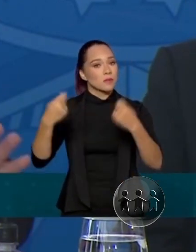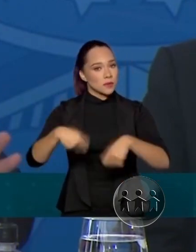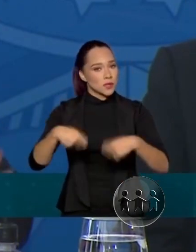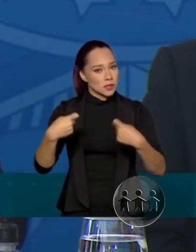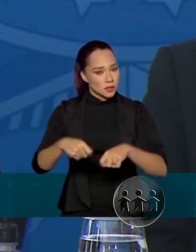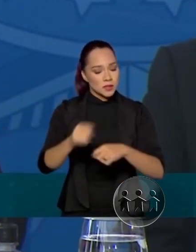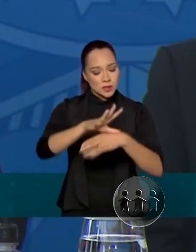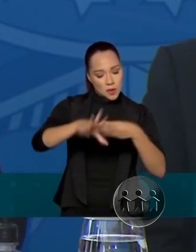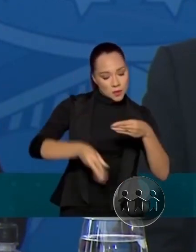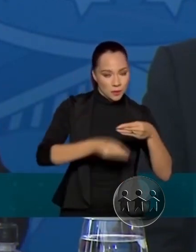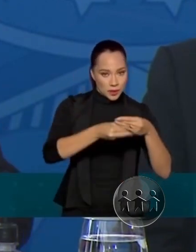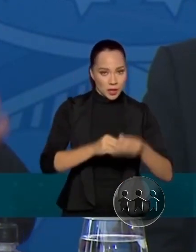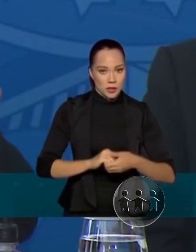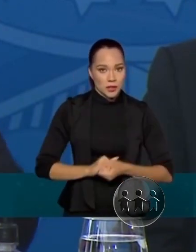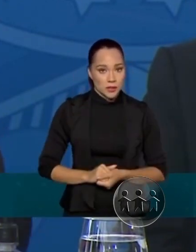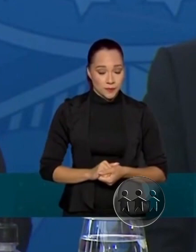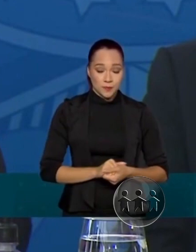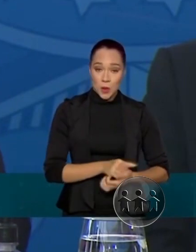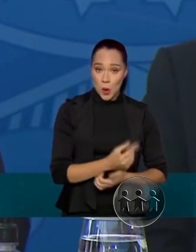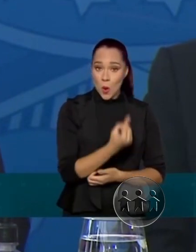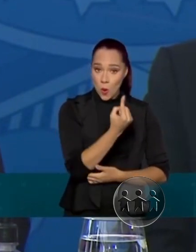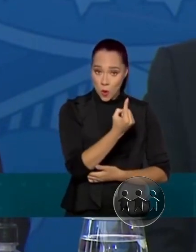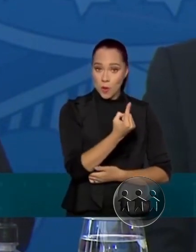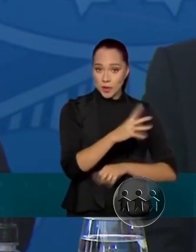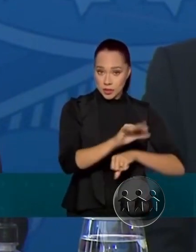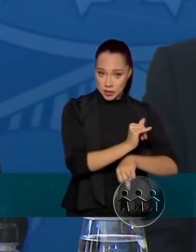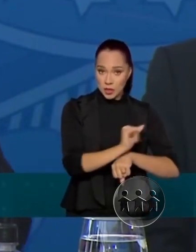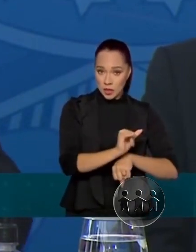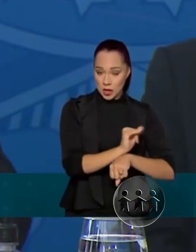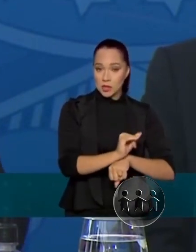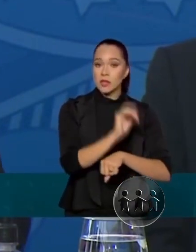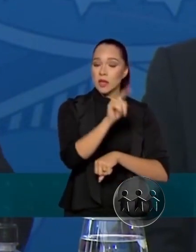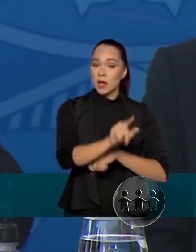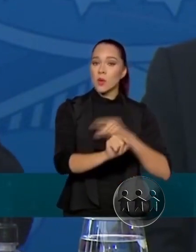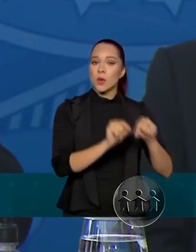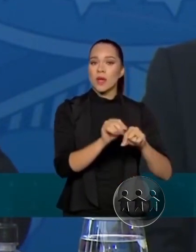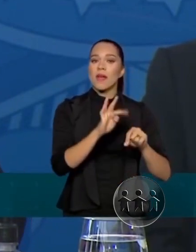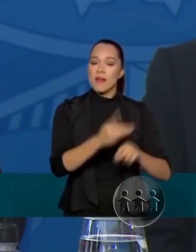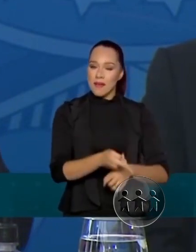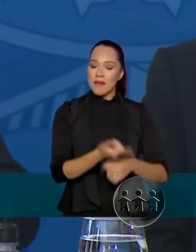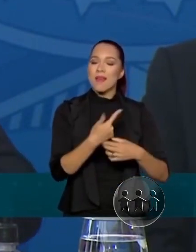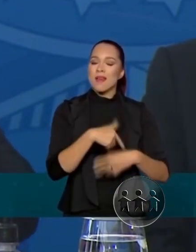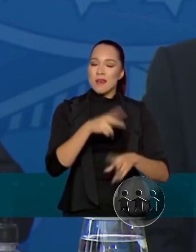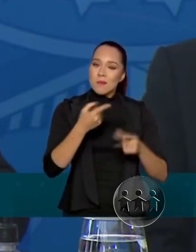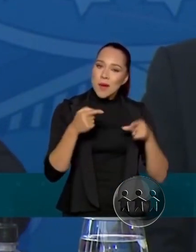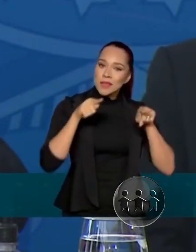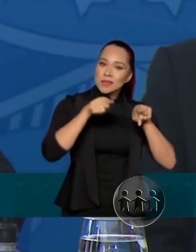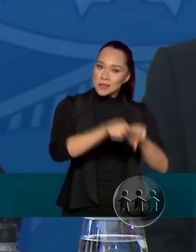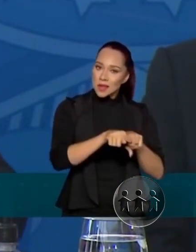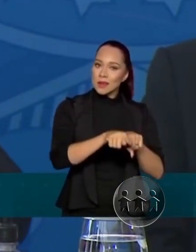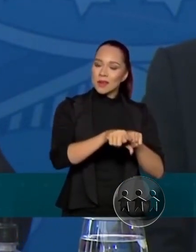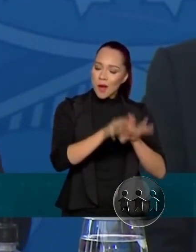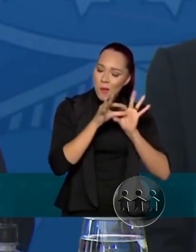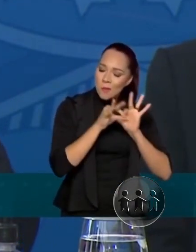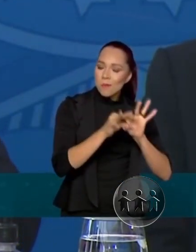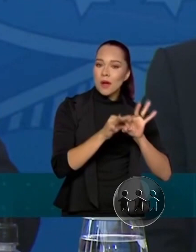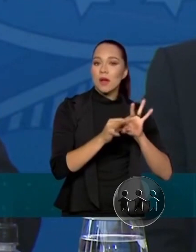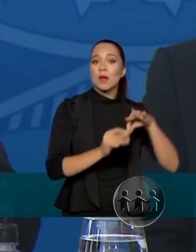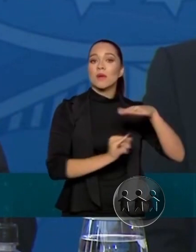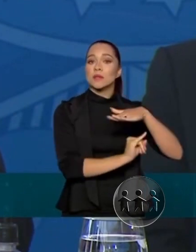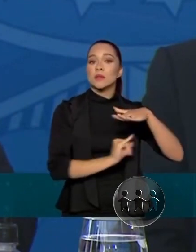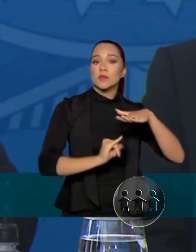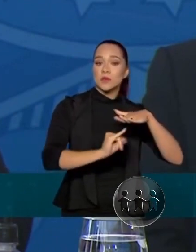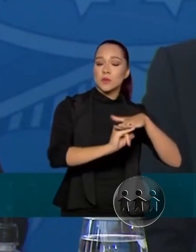implementadas. Uma delas é a forte parceria com as instituições